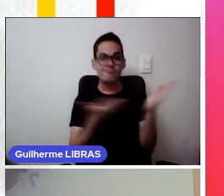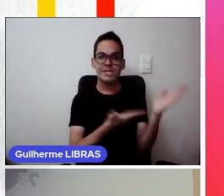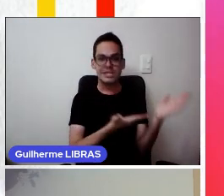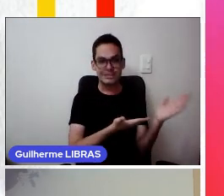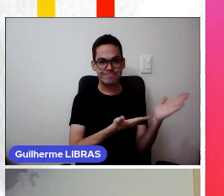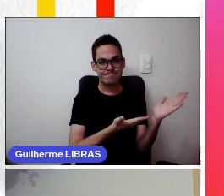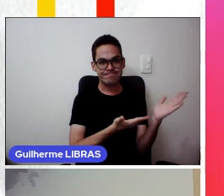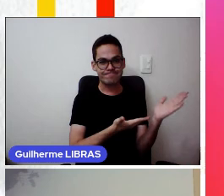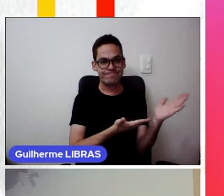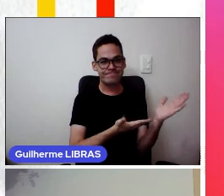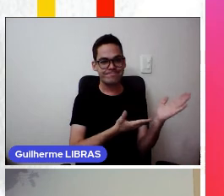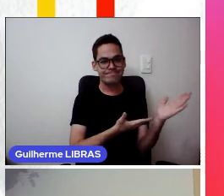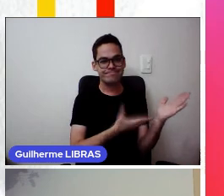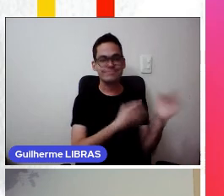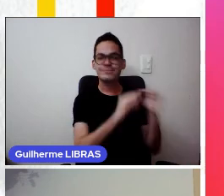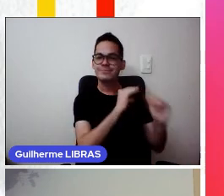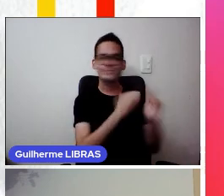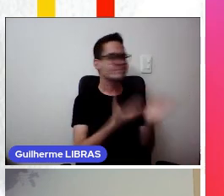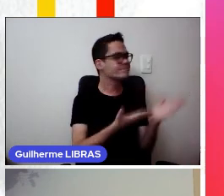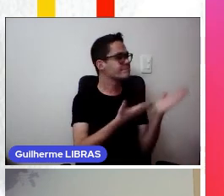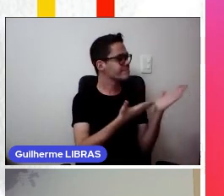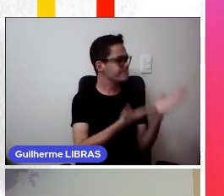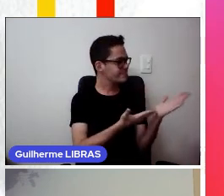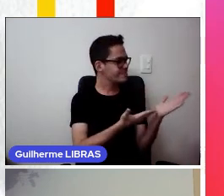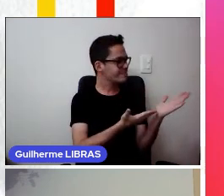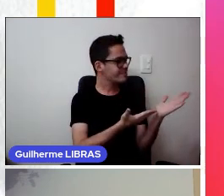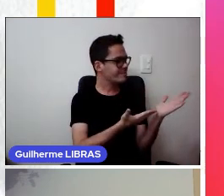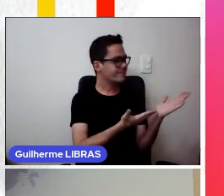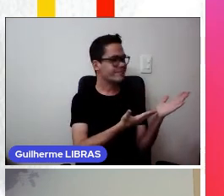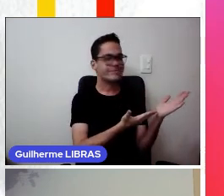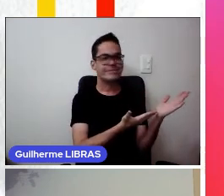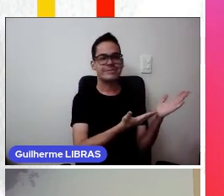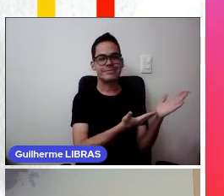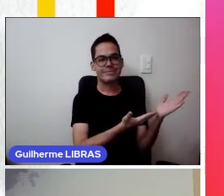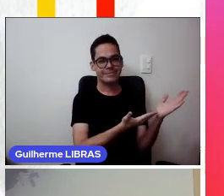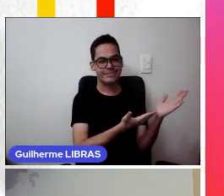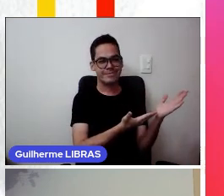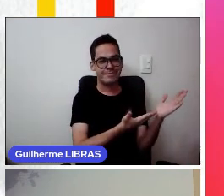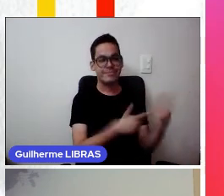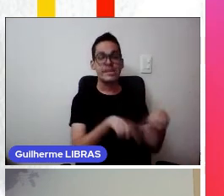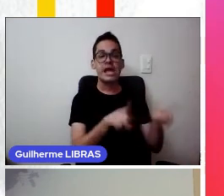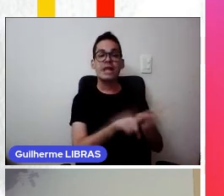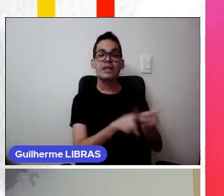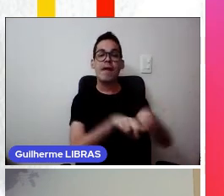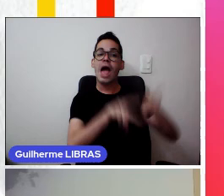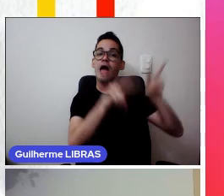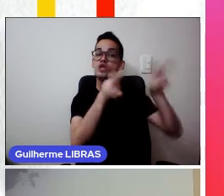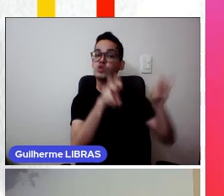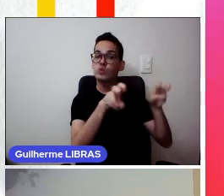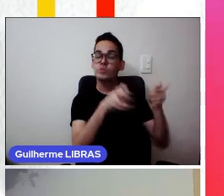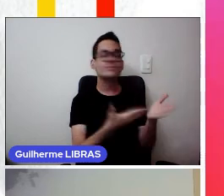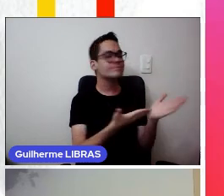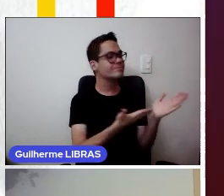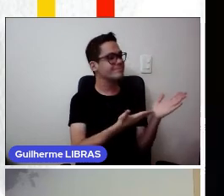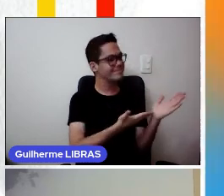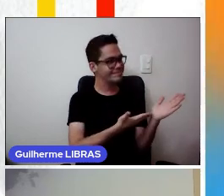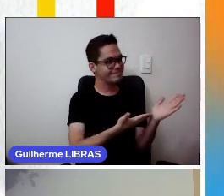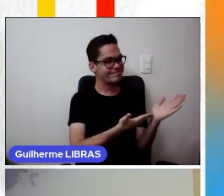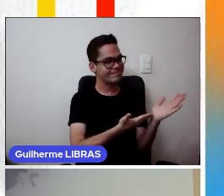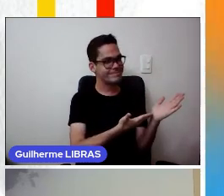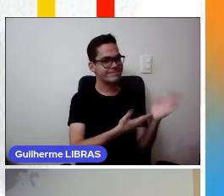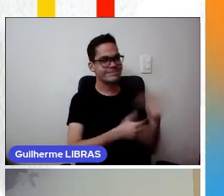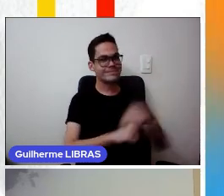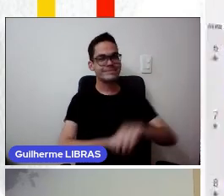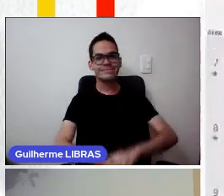-mail materiais.portaldobicentenario.com e, no assunto, inserir dúvidas no material.